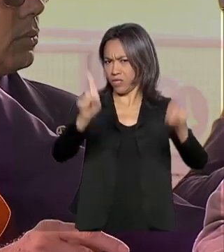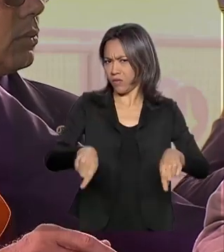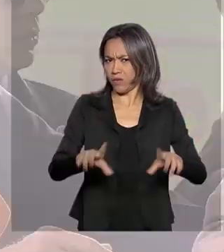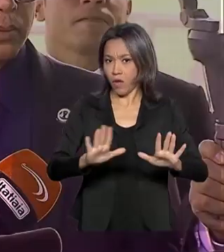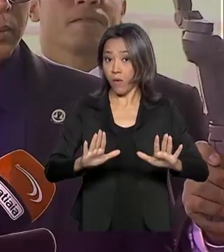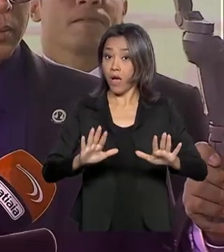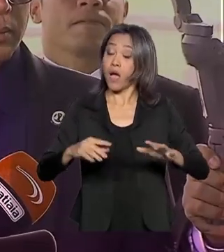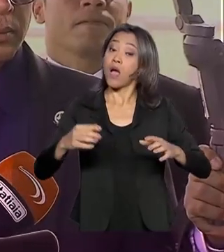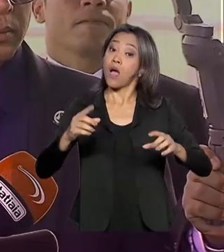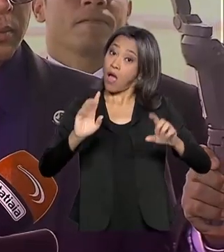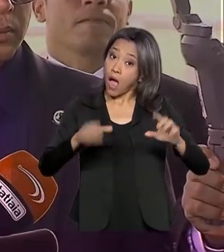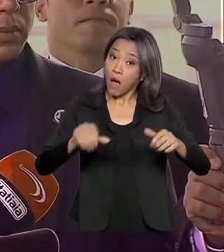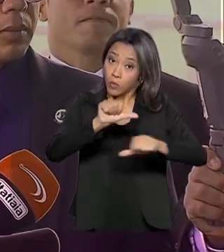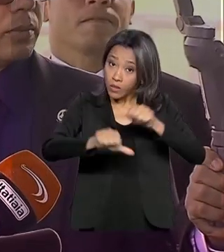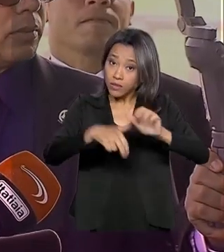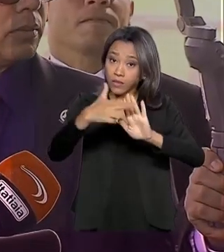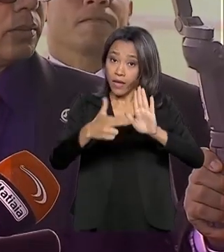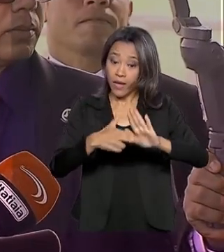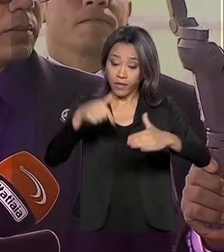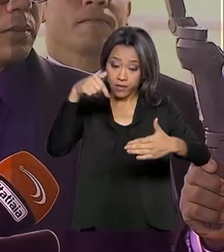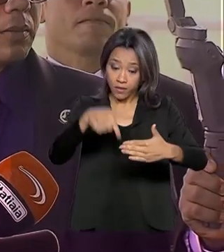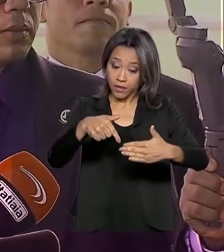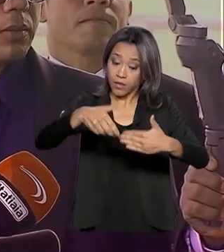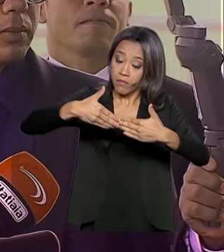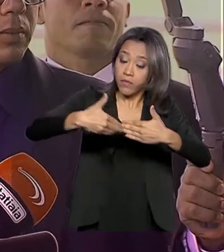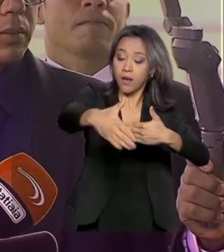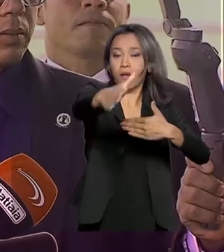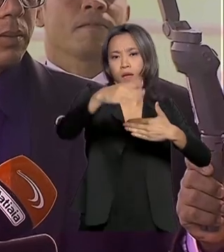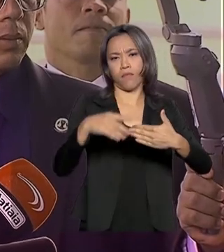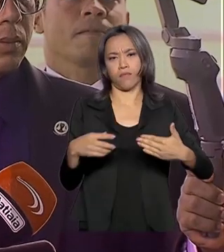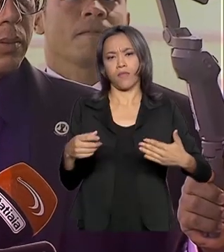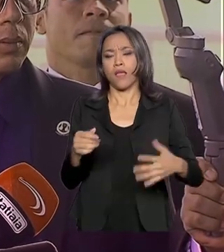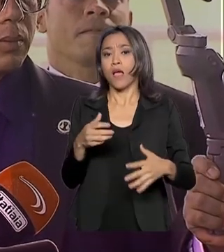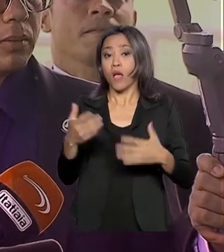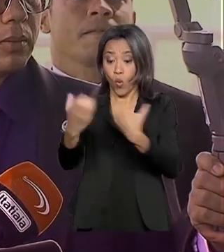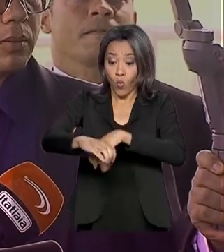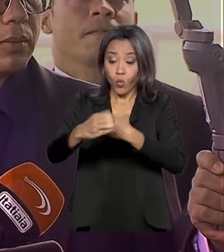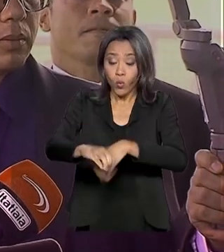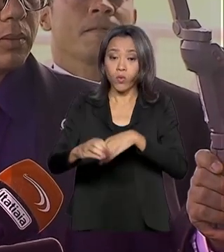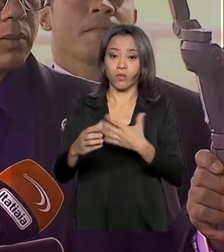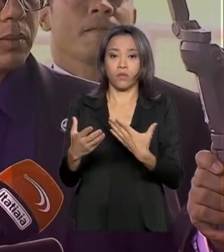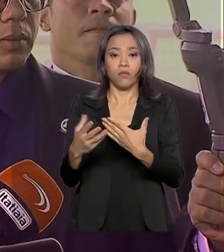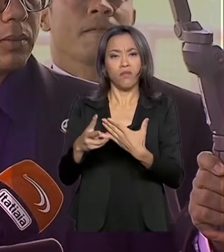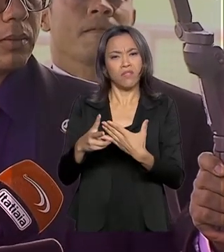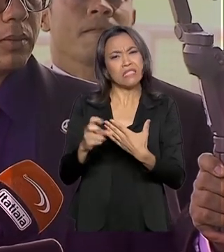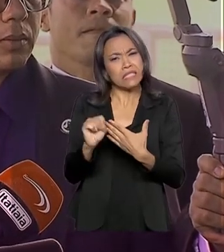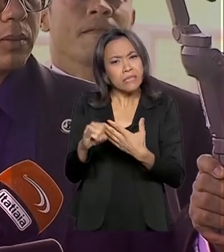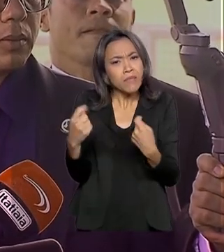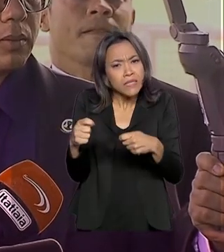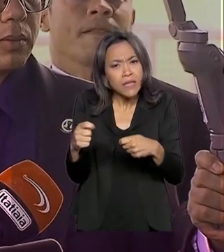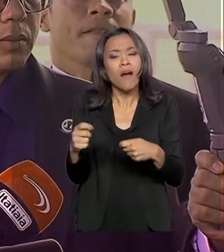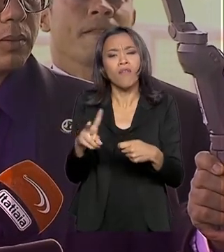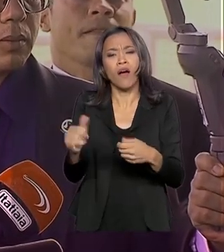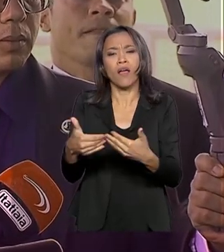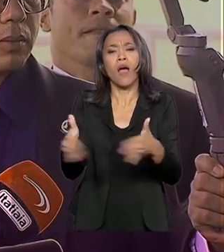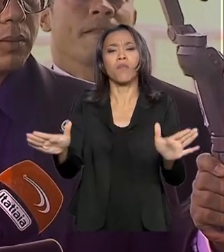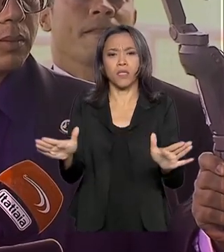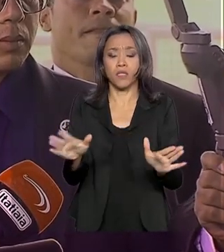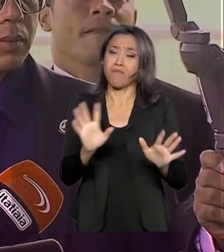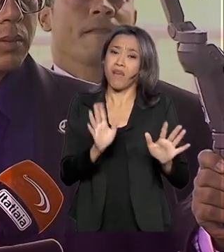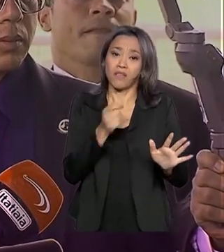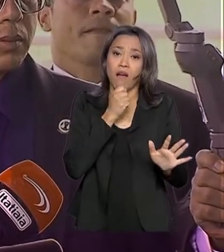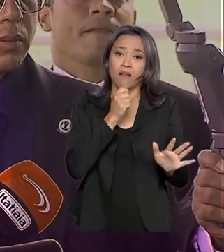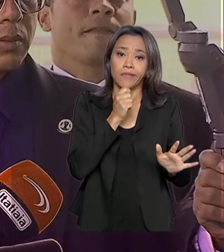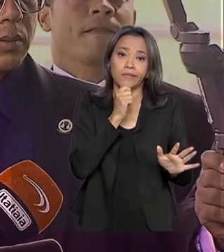daqui para frente. Se tiver necessidade, a vai abrir concurso, mas não podemos ser irresponsáveis a tempo de